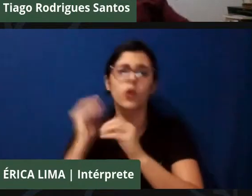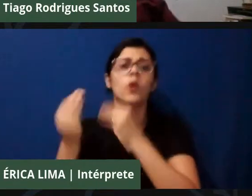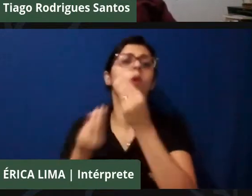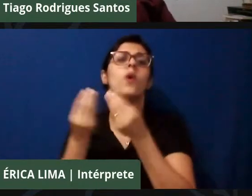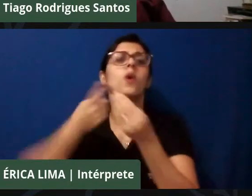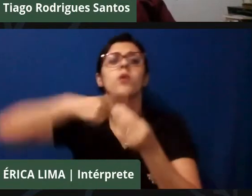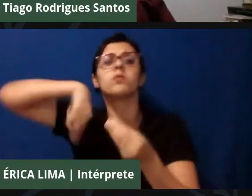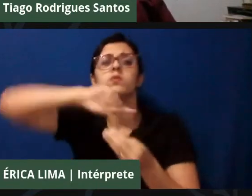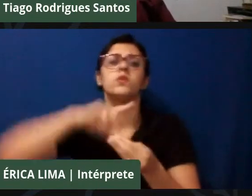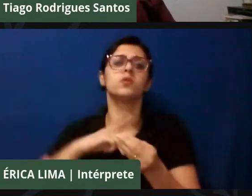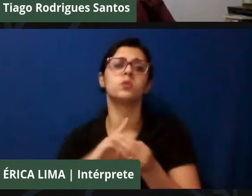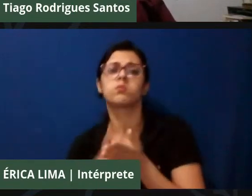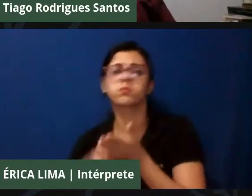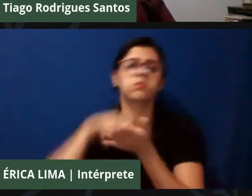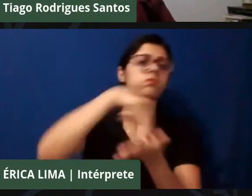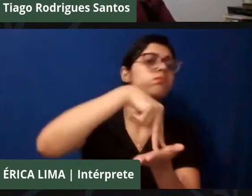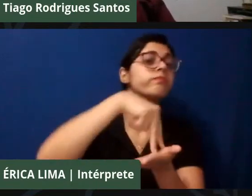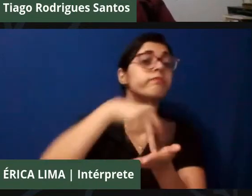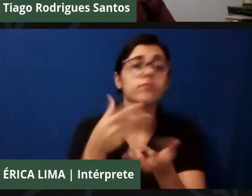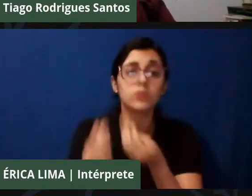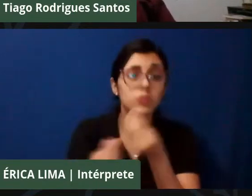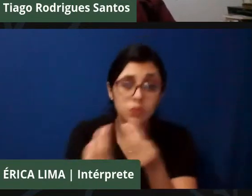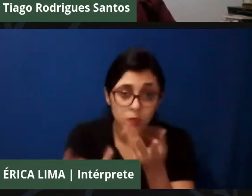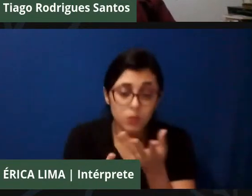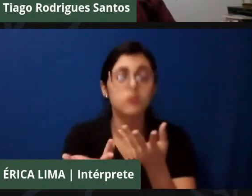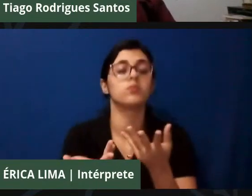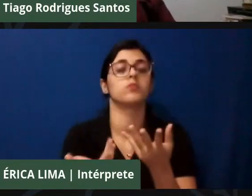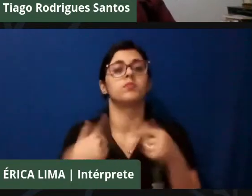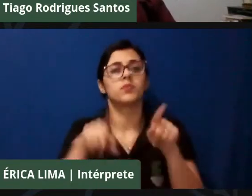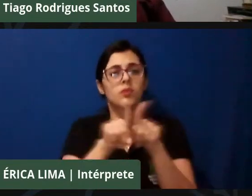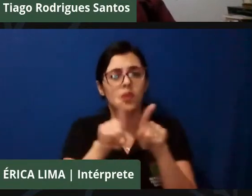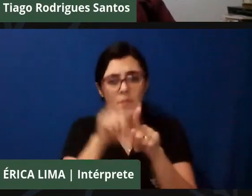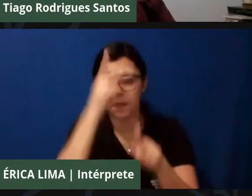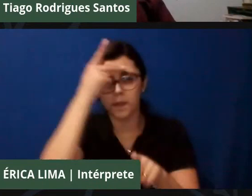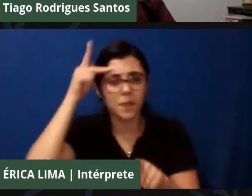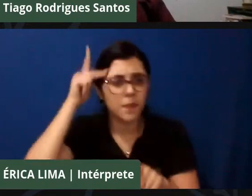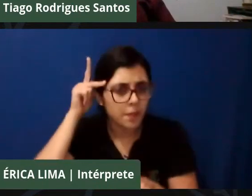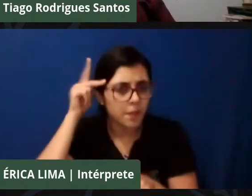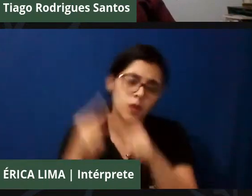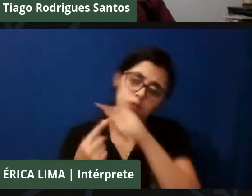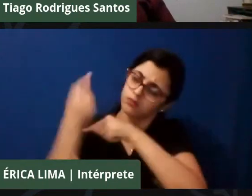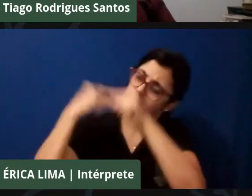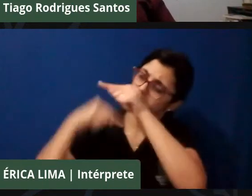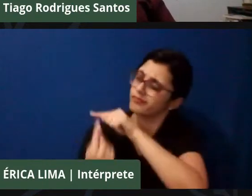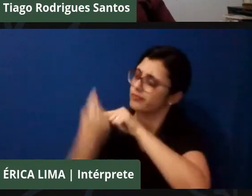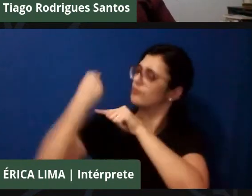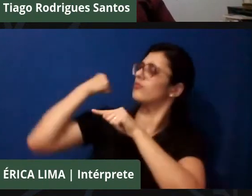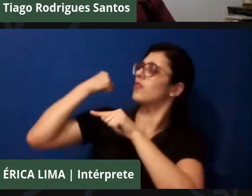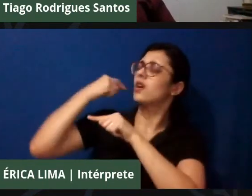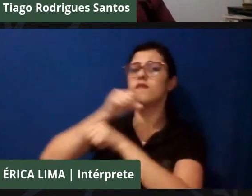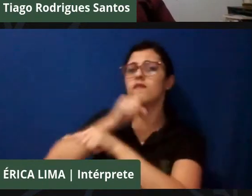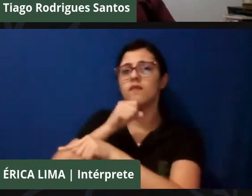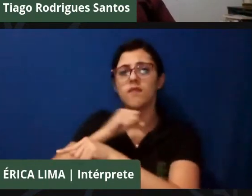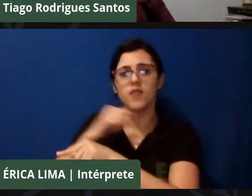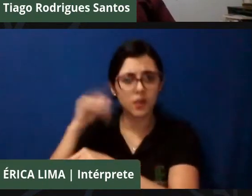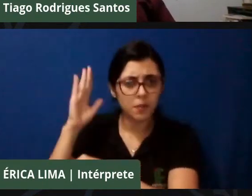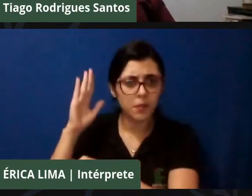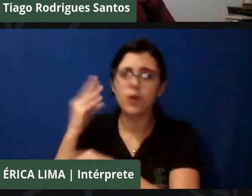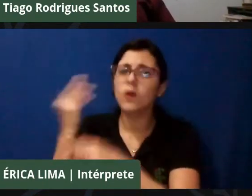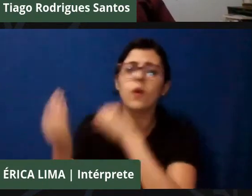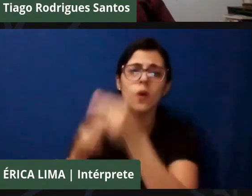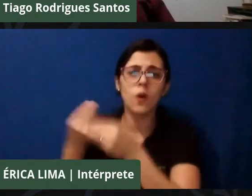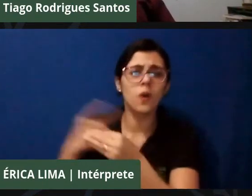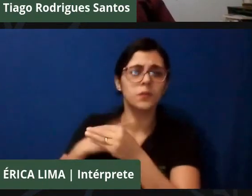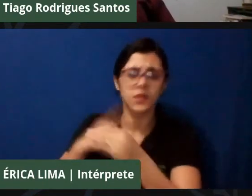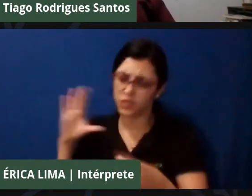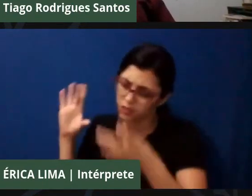tudo, como que os nossos mais velhos, eles e elas também estão conosco,